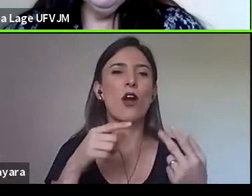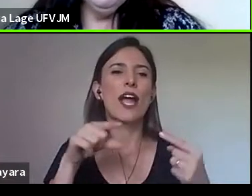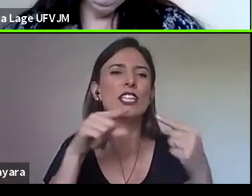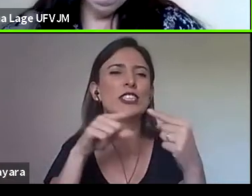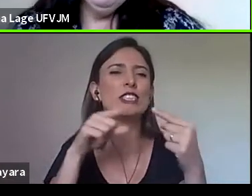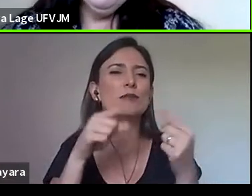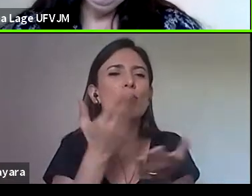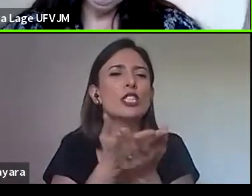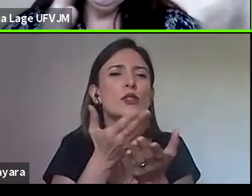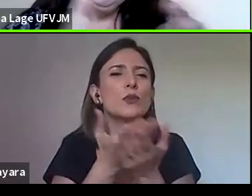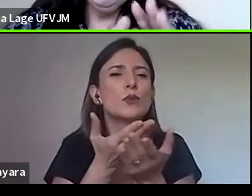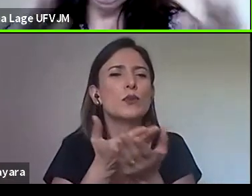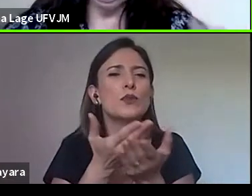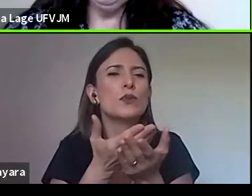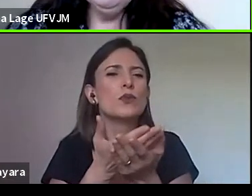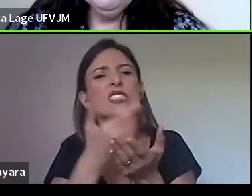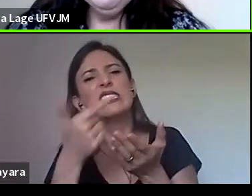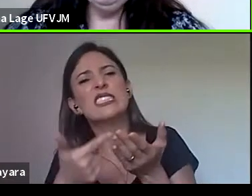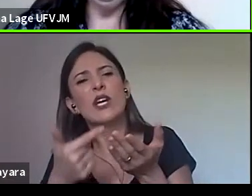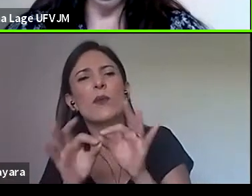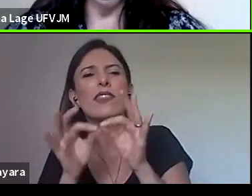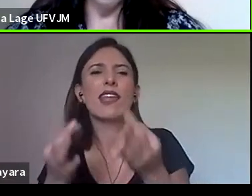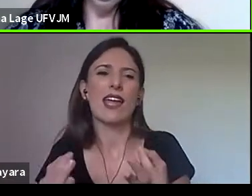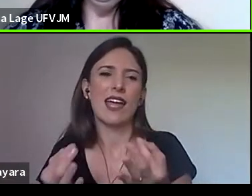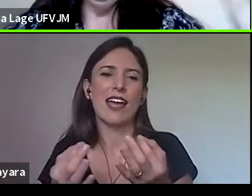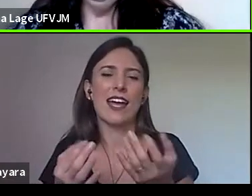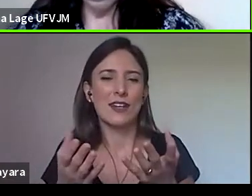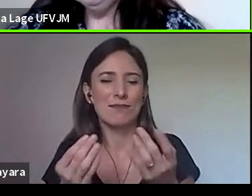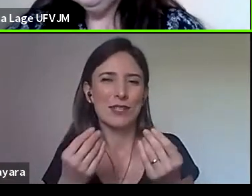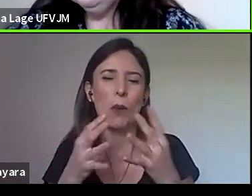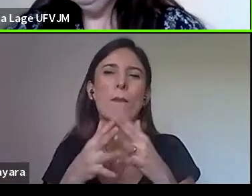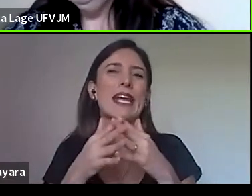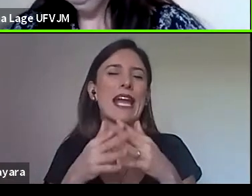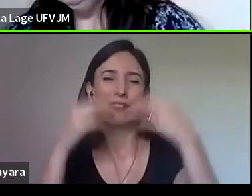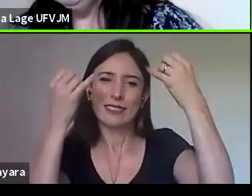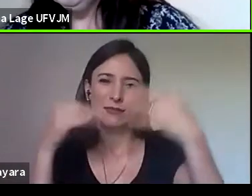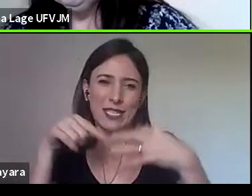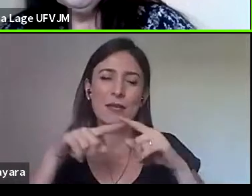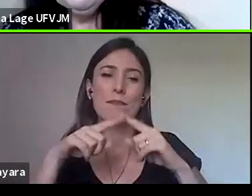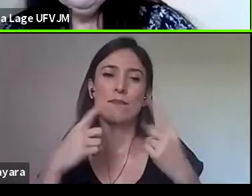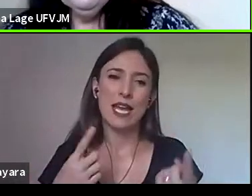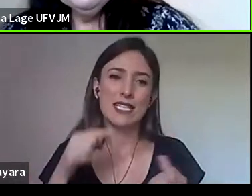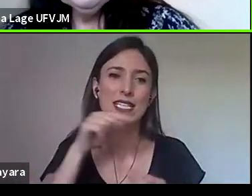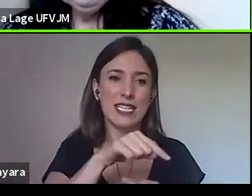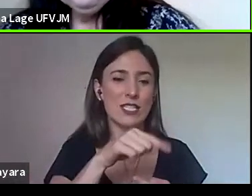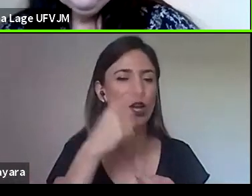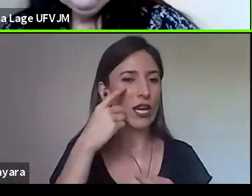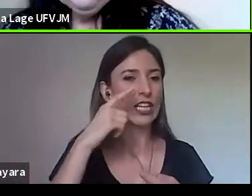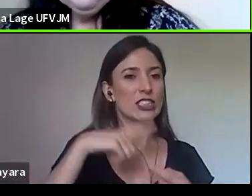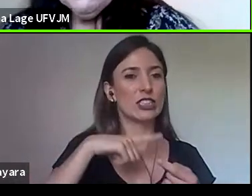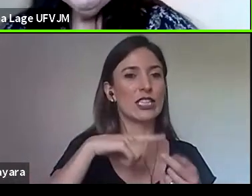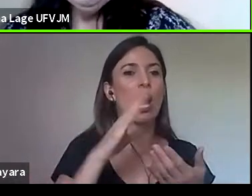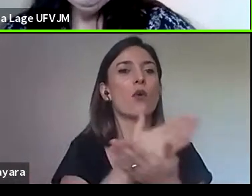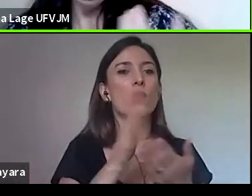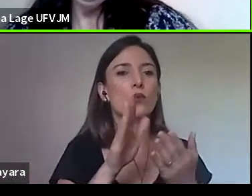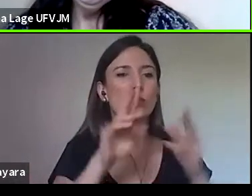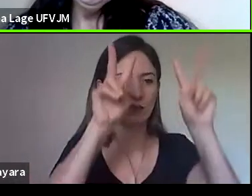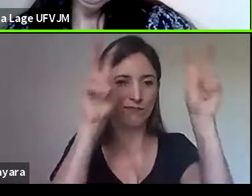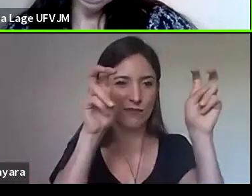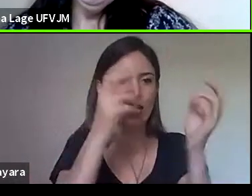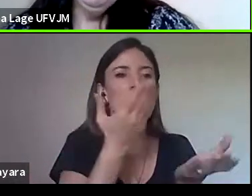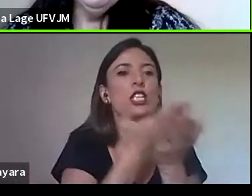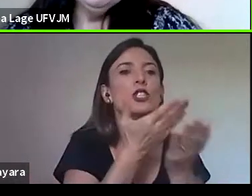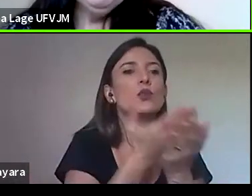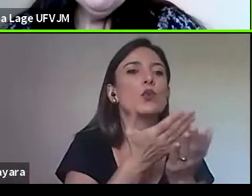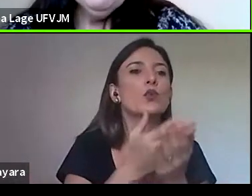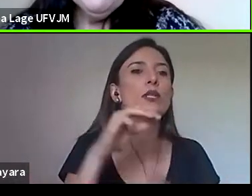é muito complexo a gente fazer essa equivalência, mas ela vai ter os estudos menores e que nesses